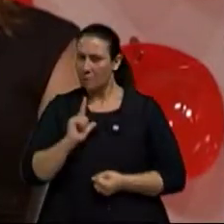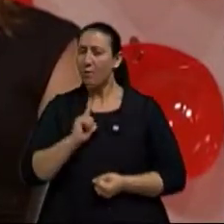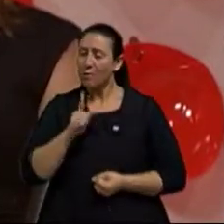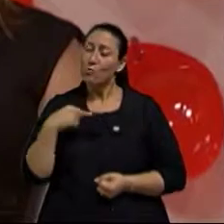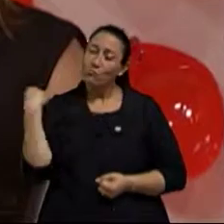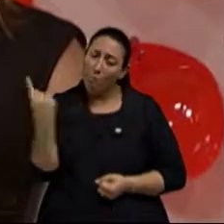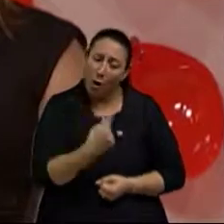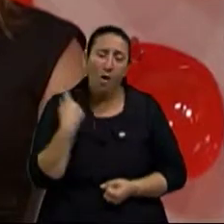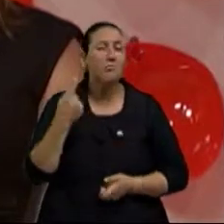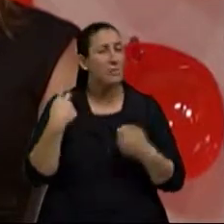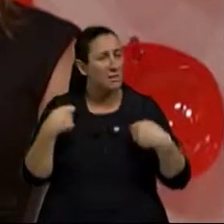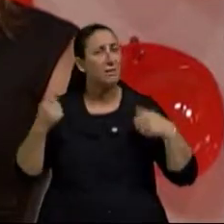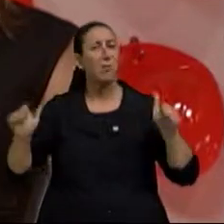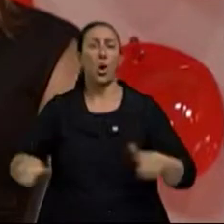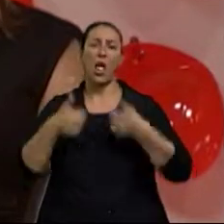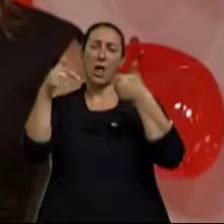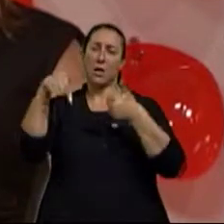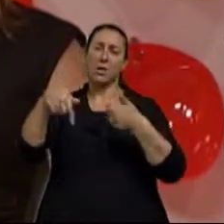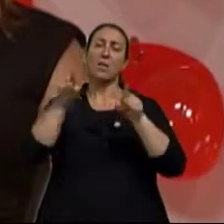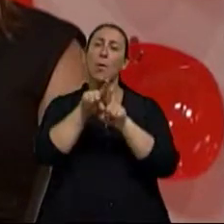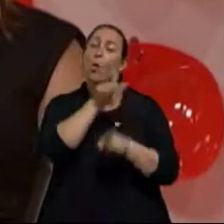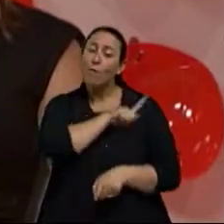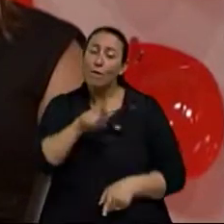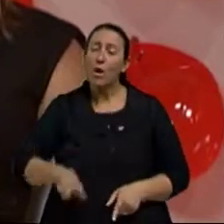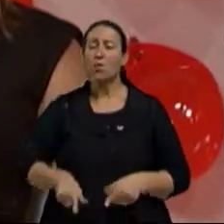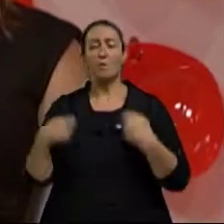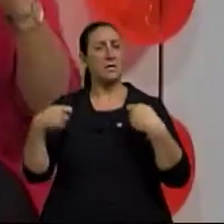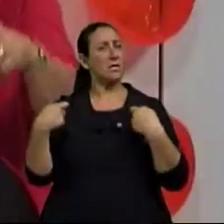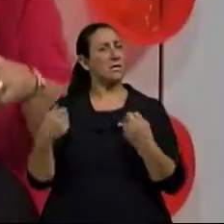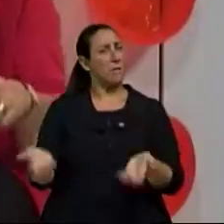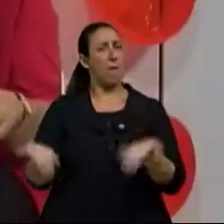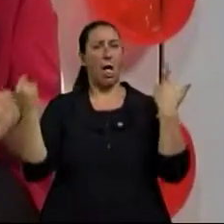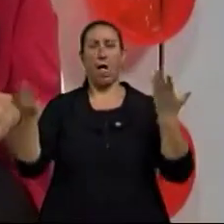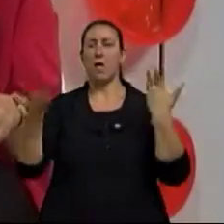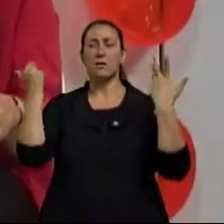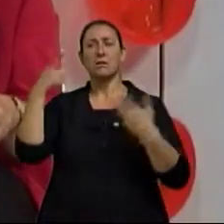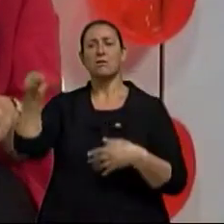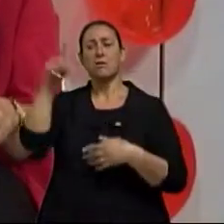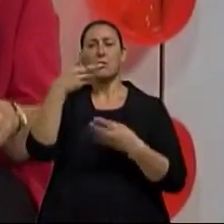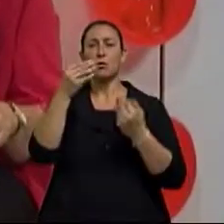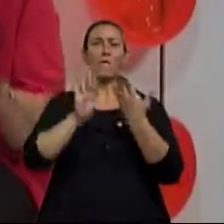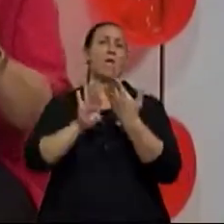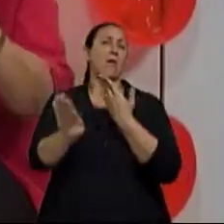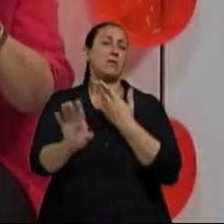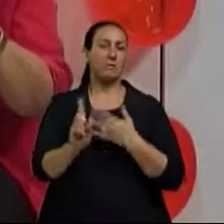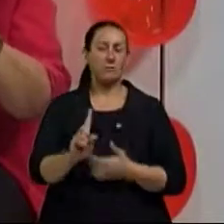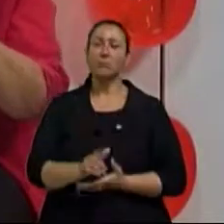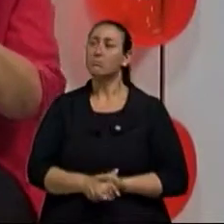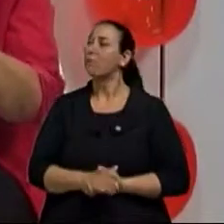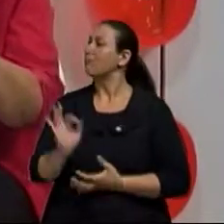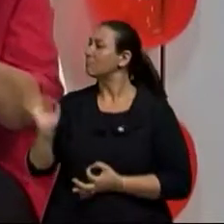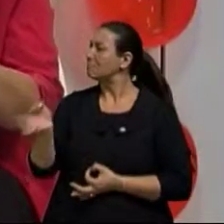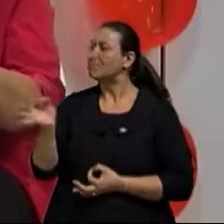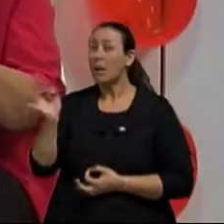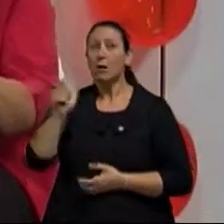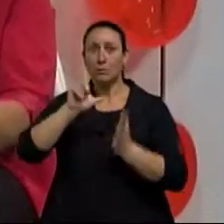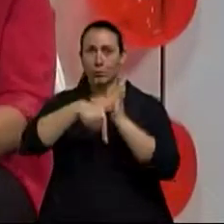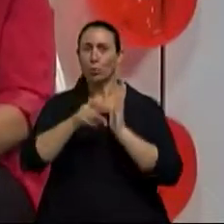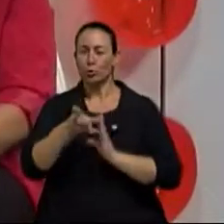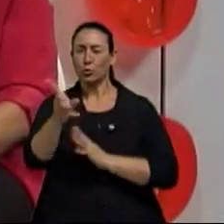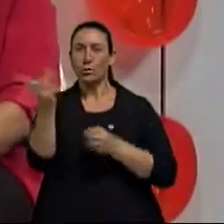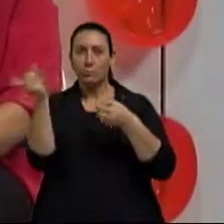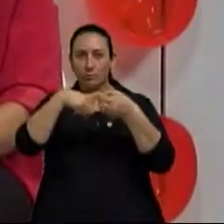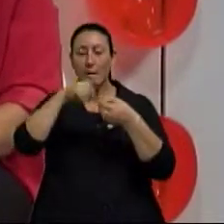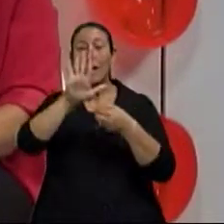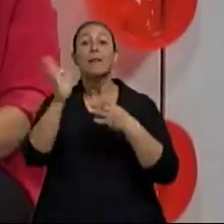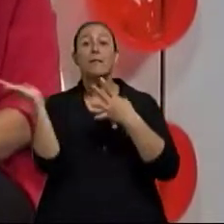advogar nesse sentido de que o Estado participe mais. Claro. E nós precisamos continuar falando sobre esse assunto. É um intervalinho bem curtinho, a gente